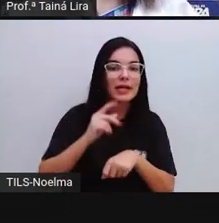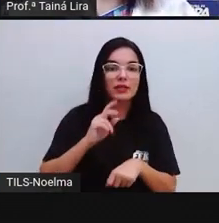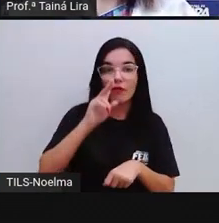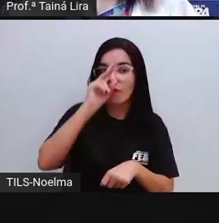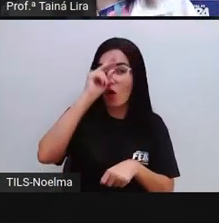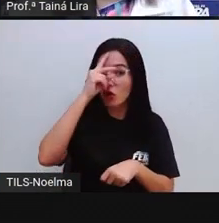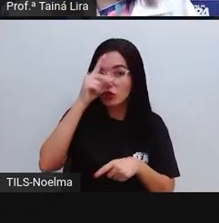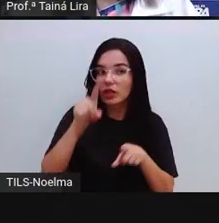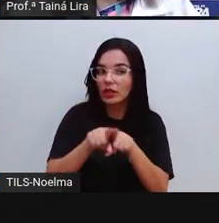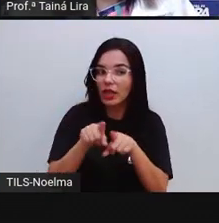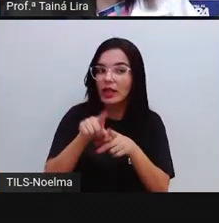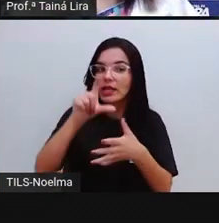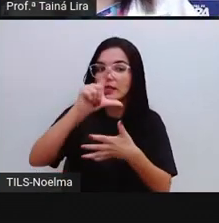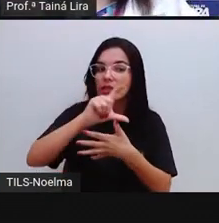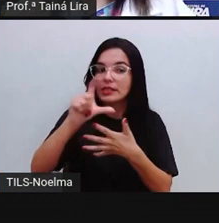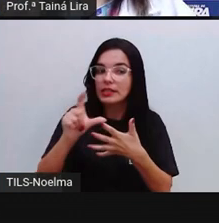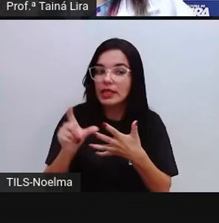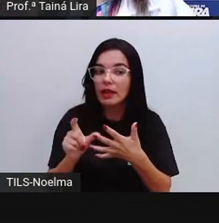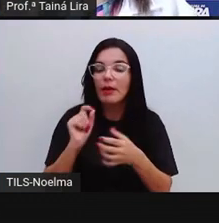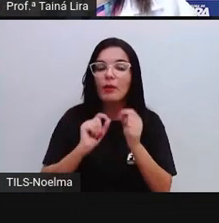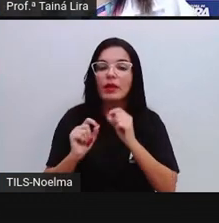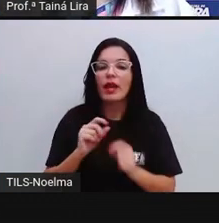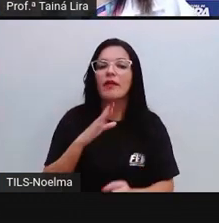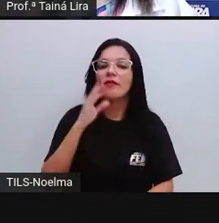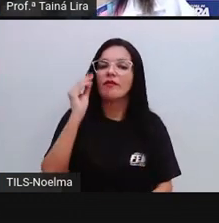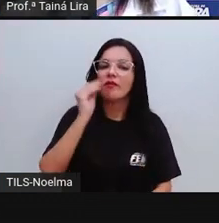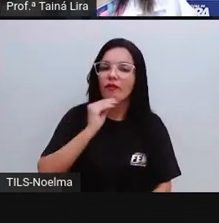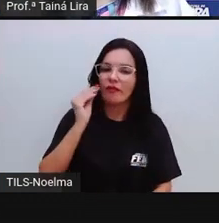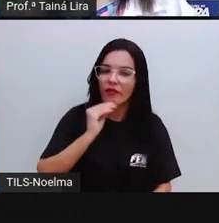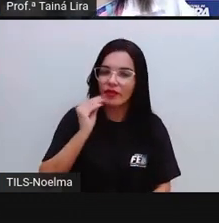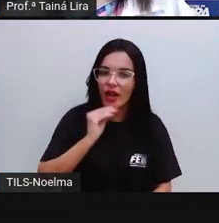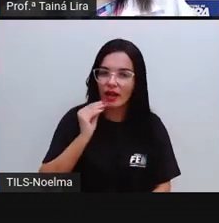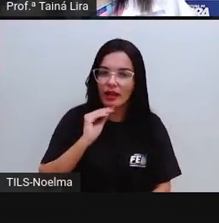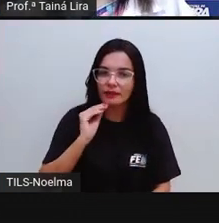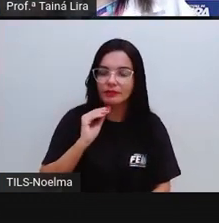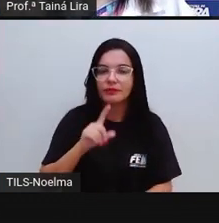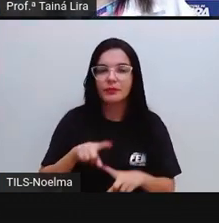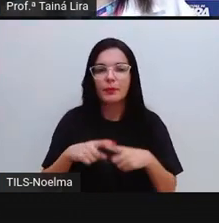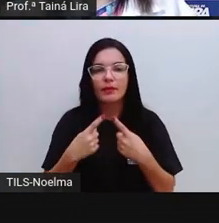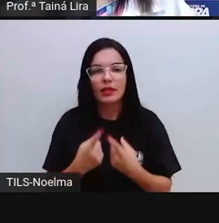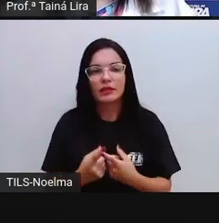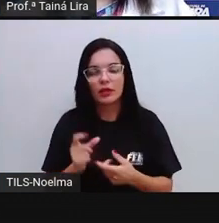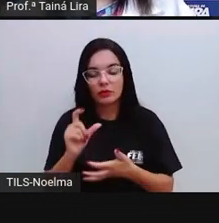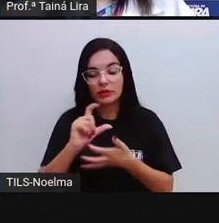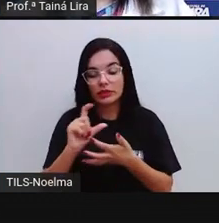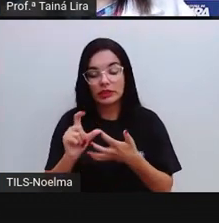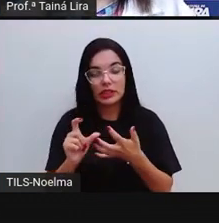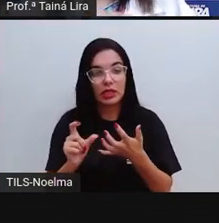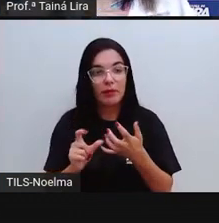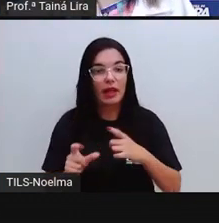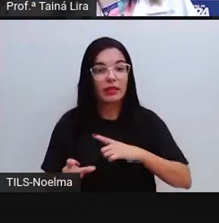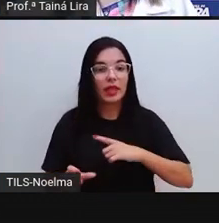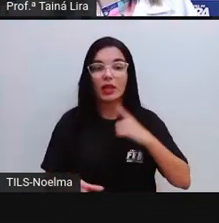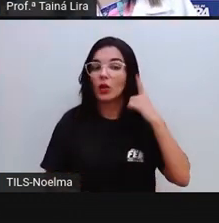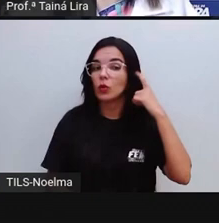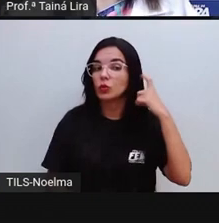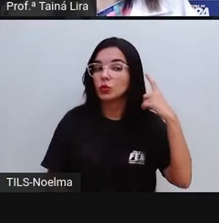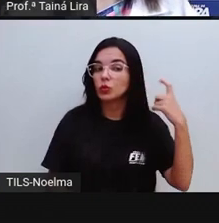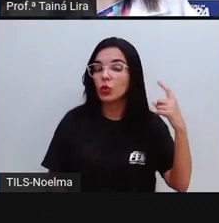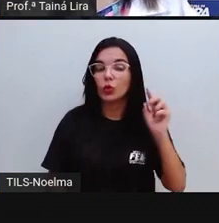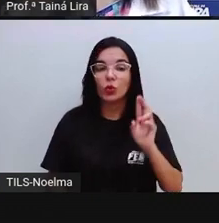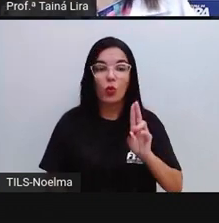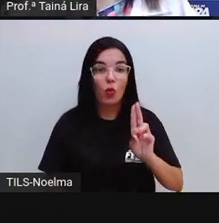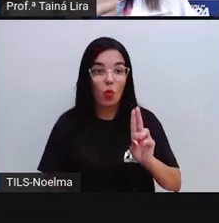fracas. Lembram disso? Então, como essa sílaba que tem o som do U, ela não é uma sílaba